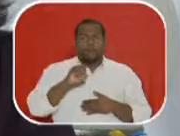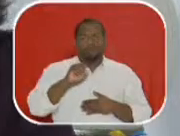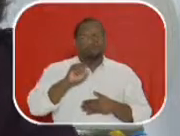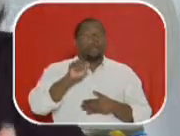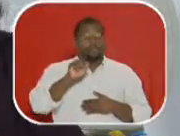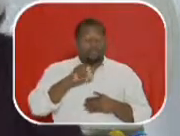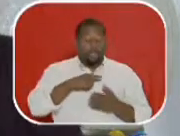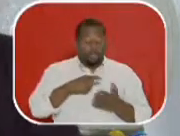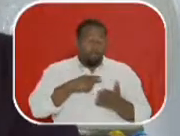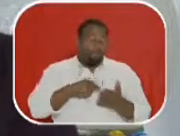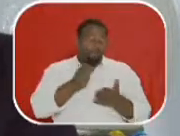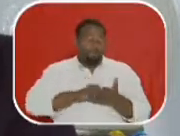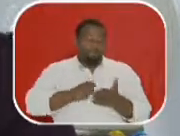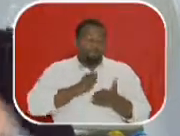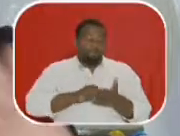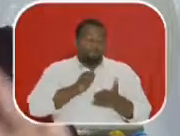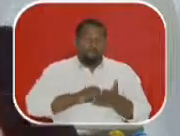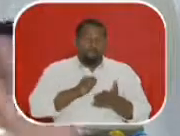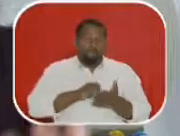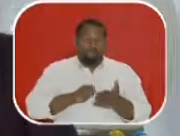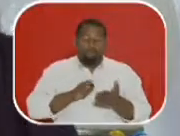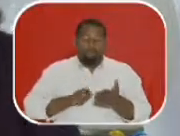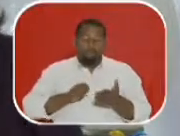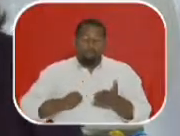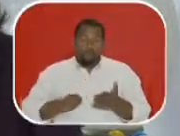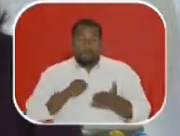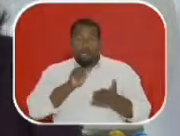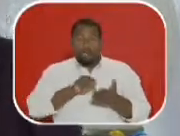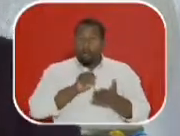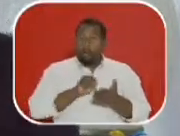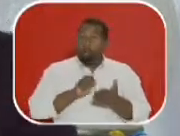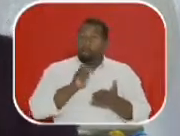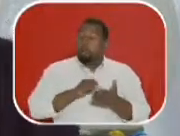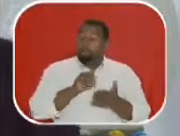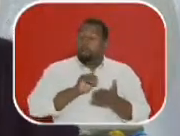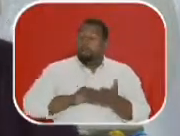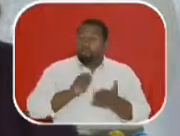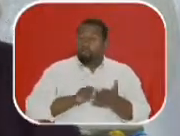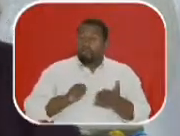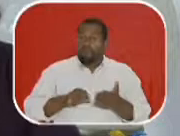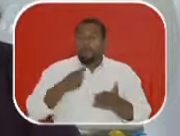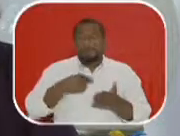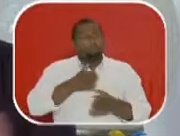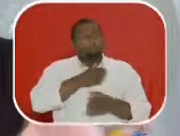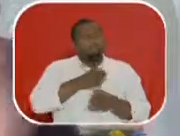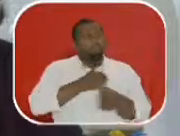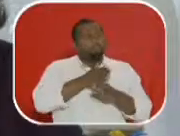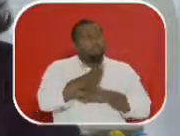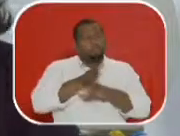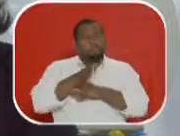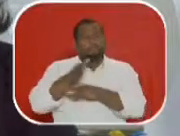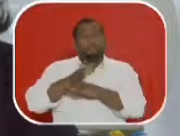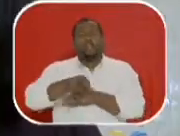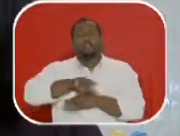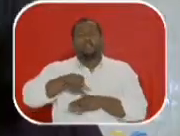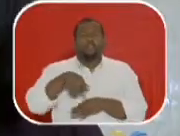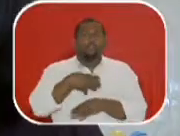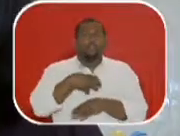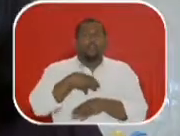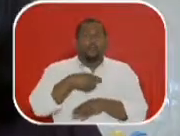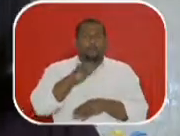uma obra de construção dramatúrgica, como se diz, essa obra pode se destinar a diferentes meios.